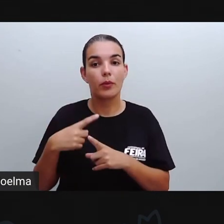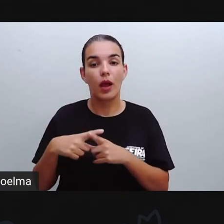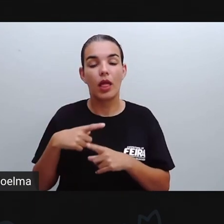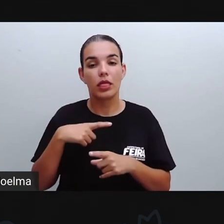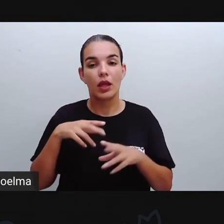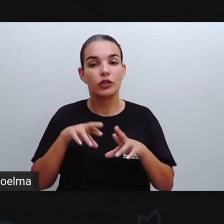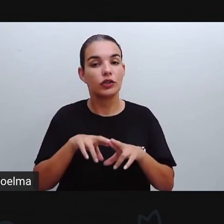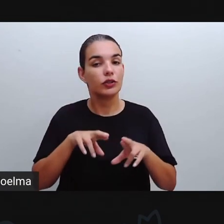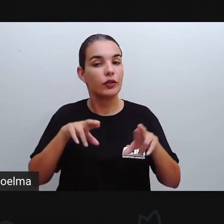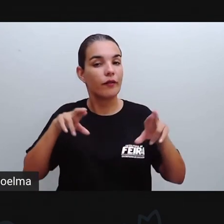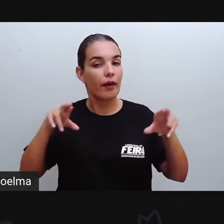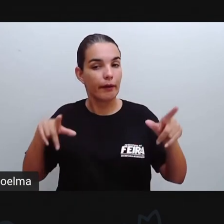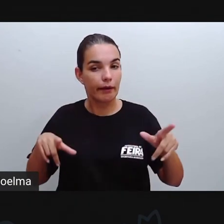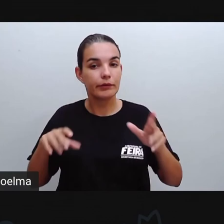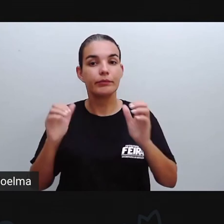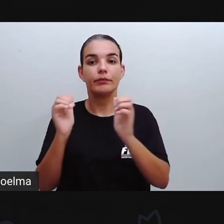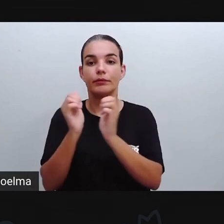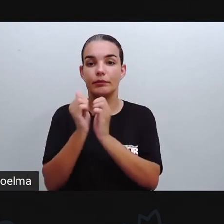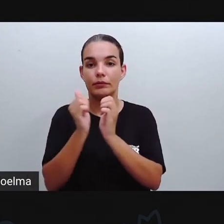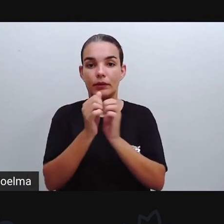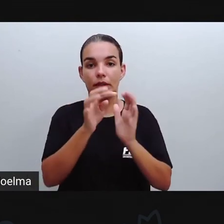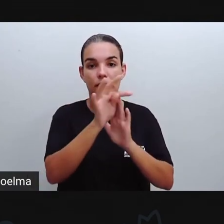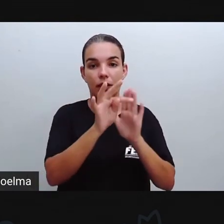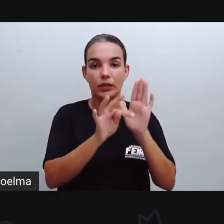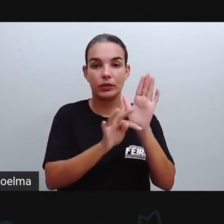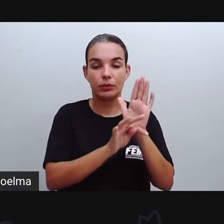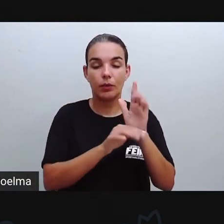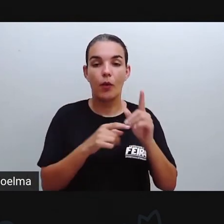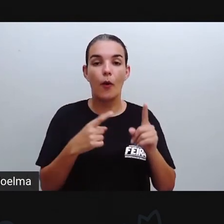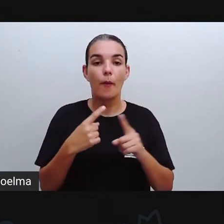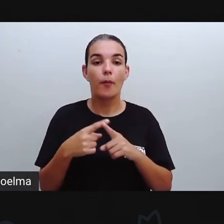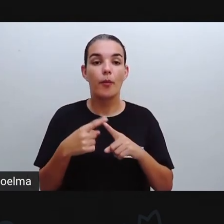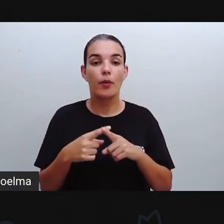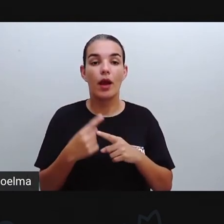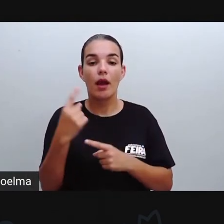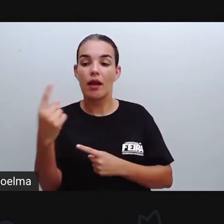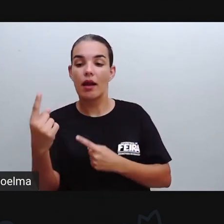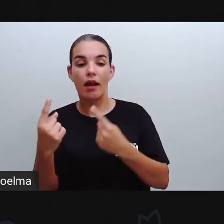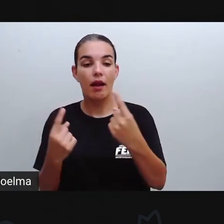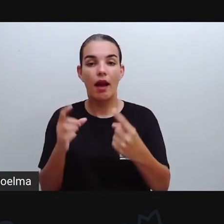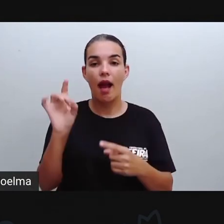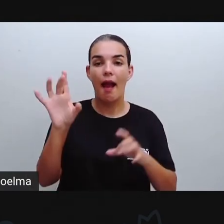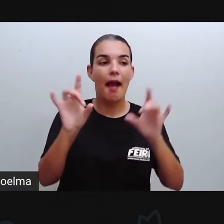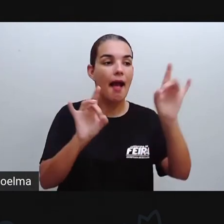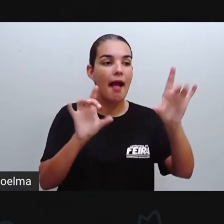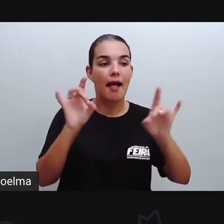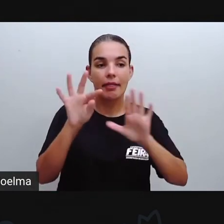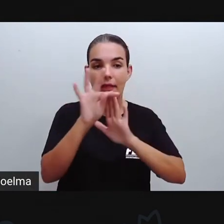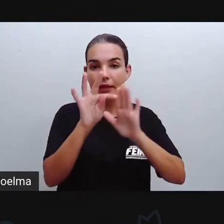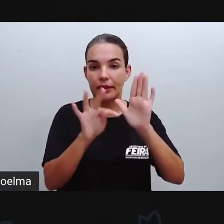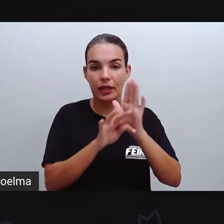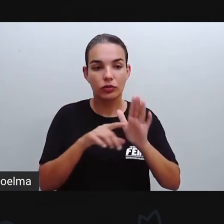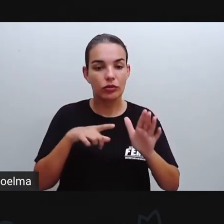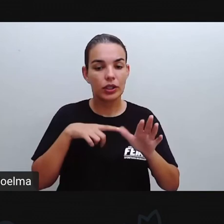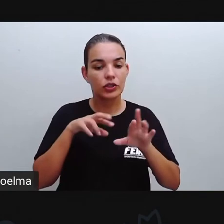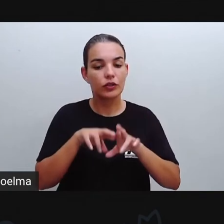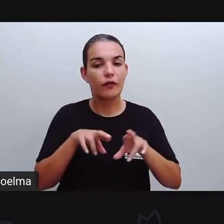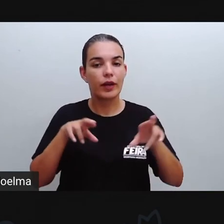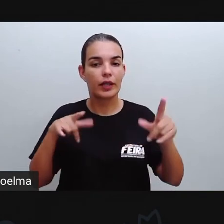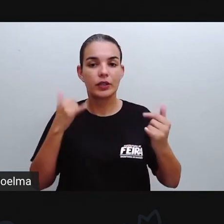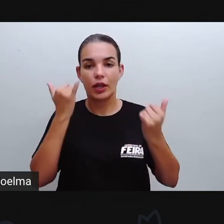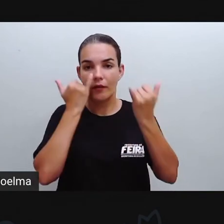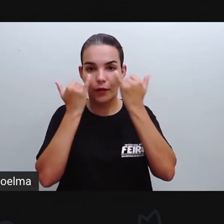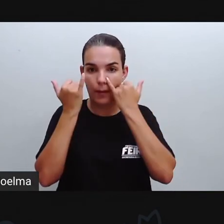gêneros textuais porque a função de cada texto é diferente. Uma receita